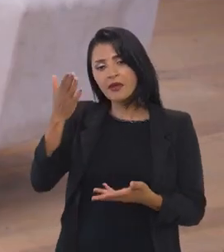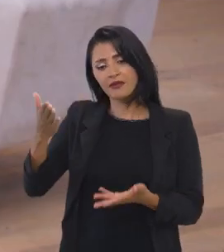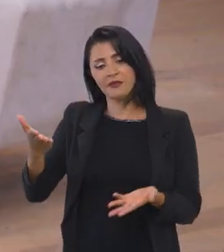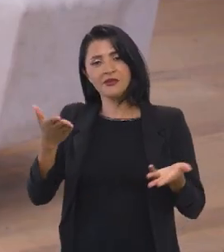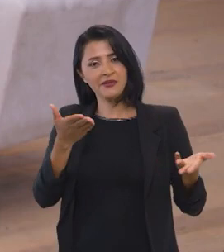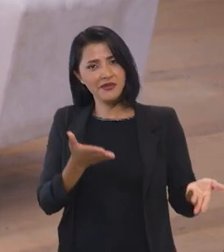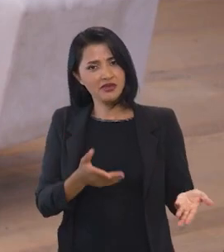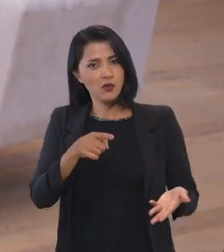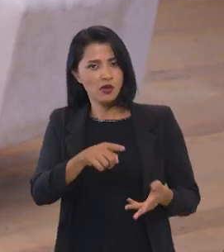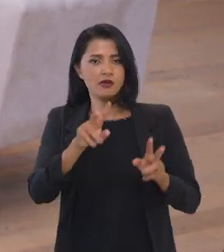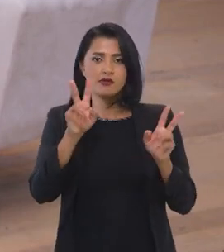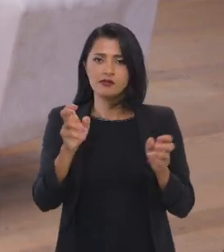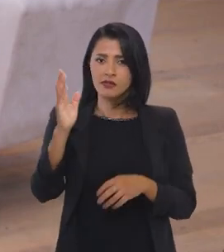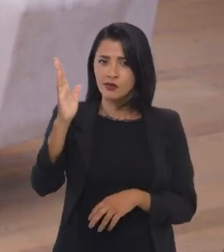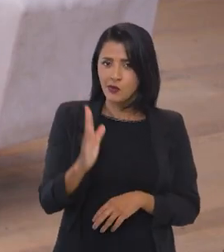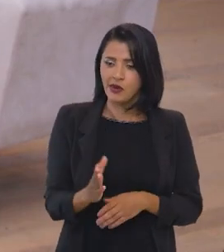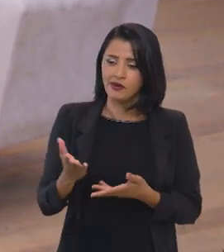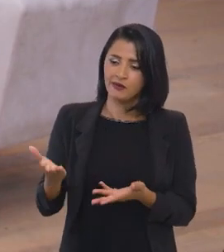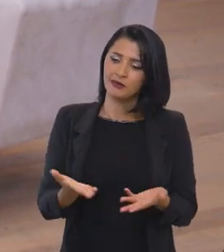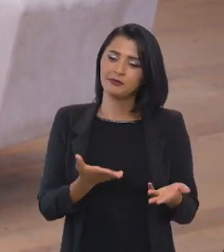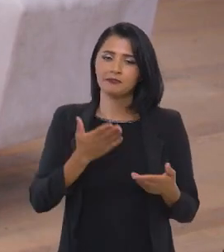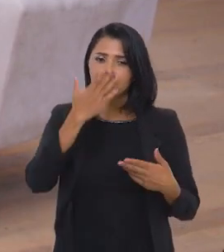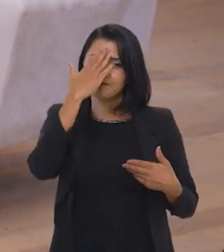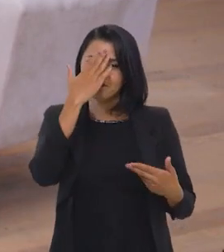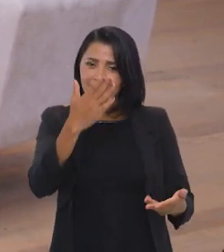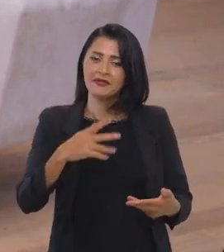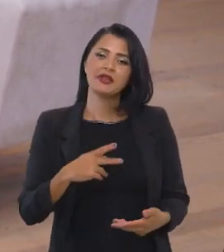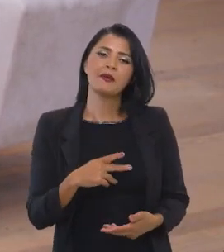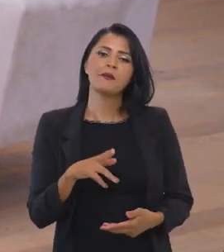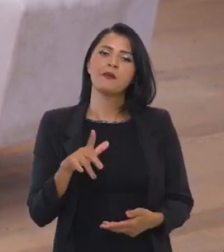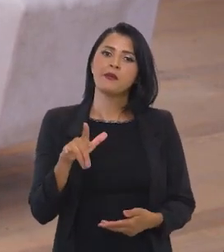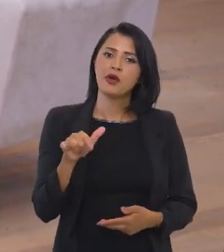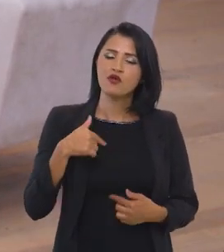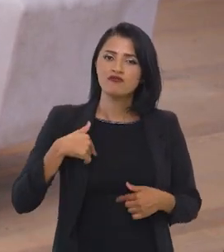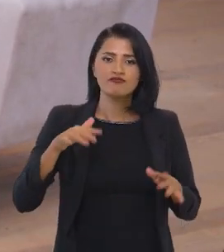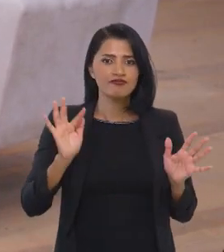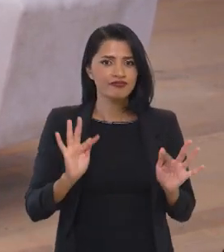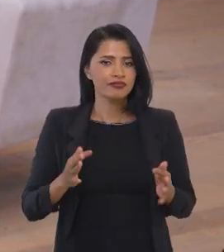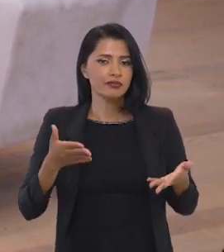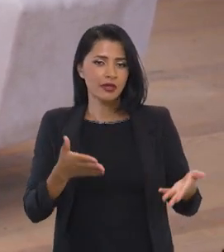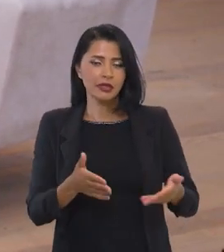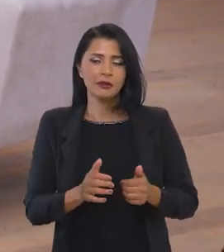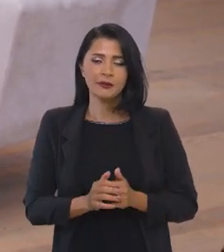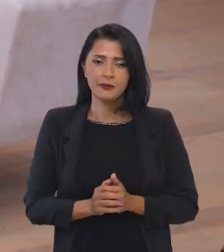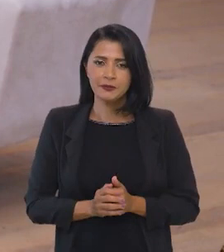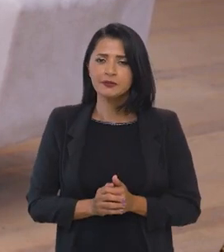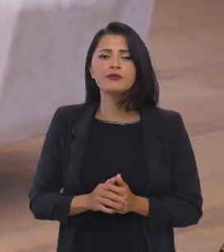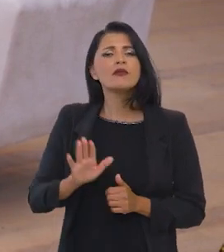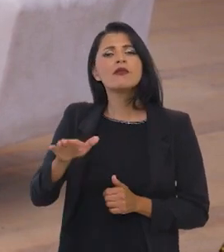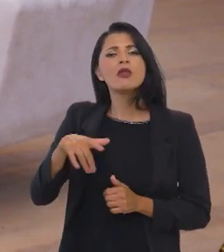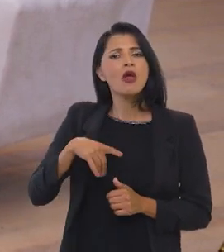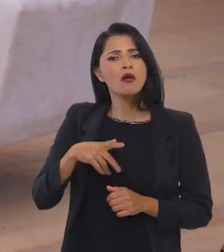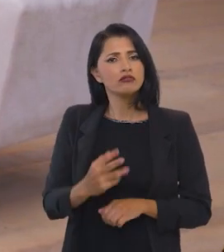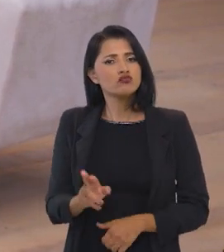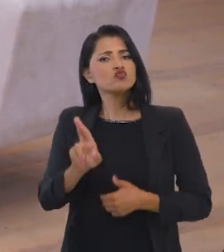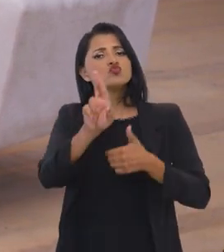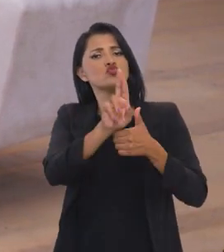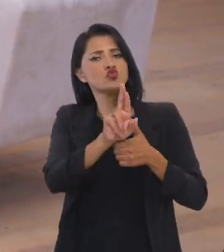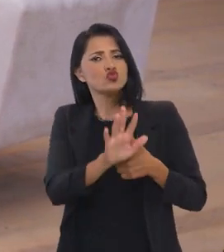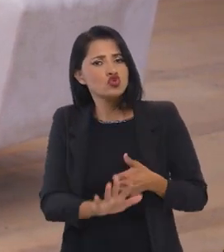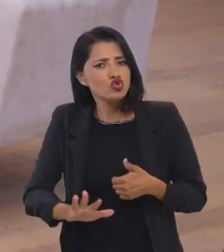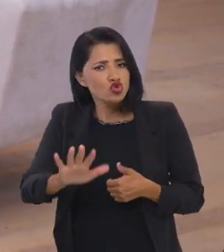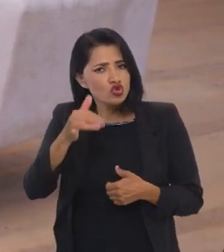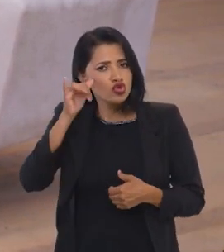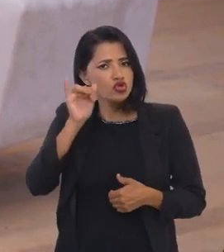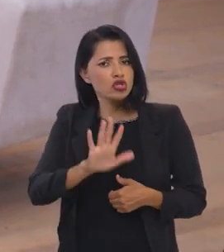Muito obrigado pela participação aqui no Brasil em Pauta, Ana Elize. Obrigada, Paulo. Estou muito feliz de estar aqui com você. A Procuradoria